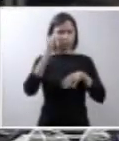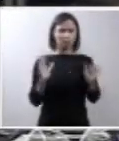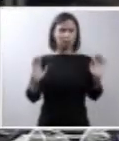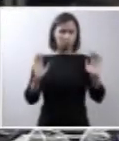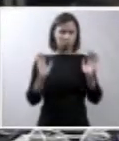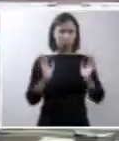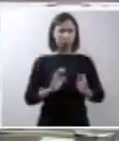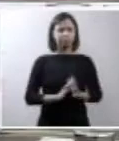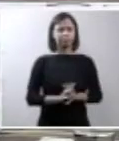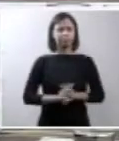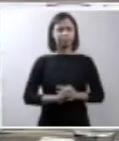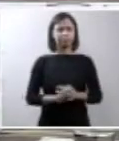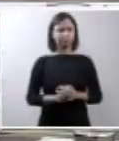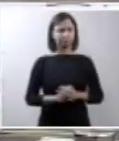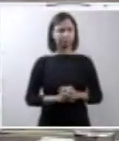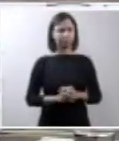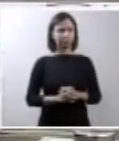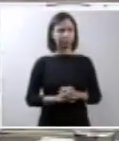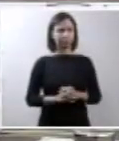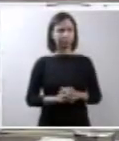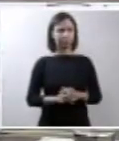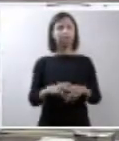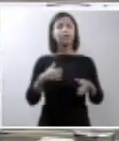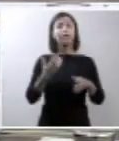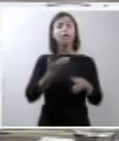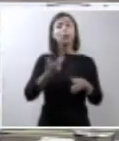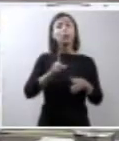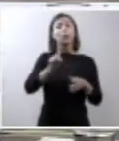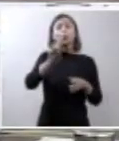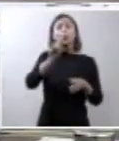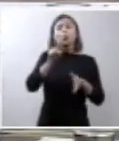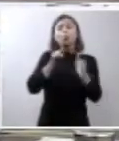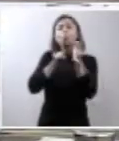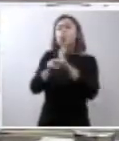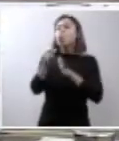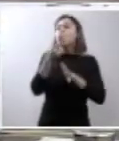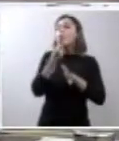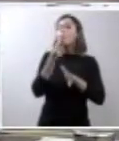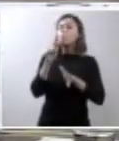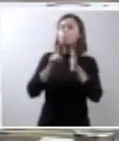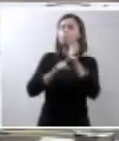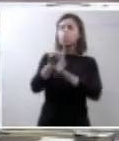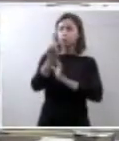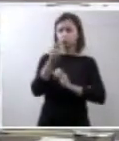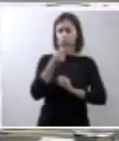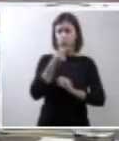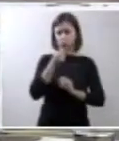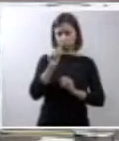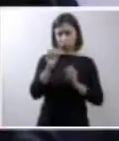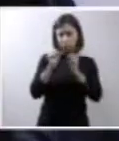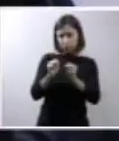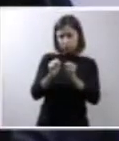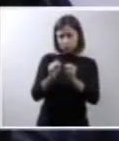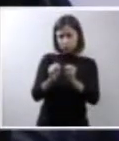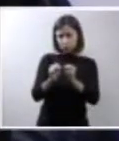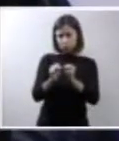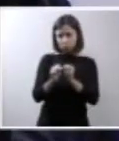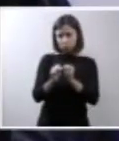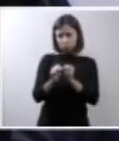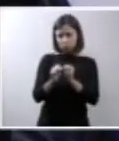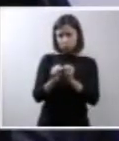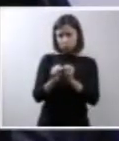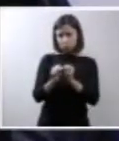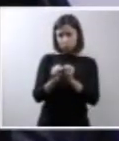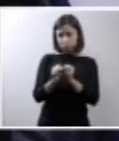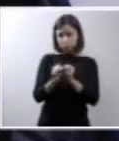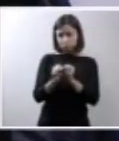Muito bem ministro eu gostaria de fazer uma pergunta única para o marido se vossa excelência me permitir podemos retroagir um pouco